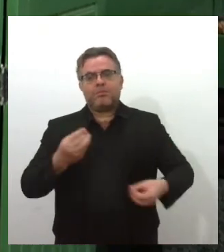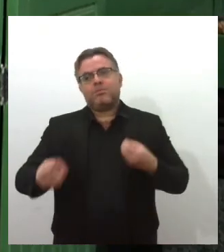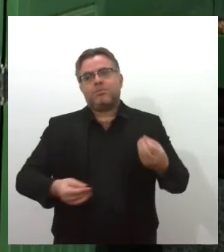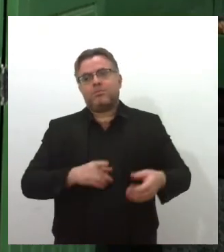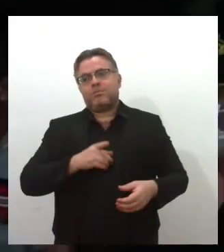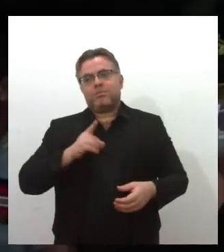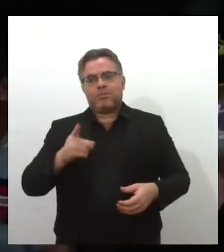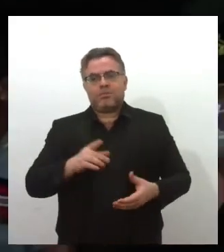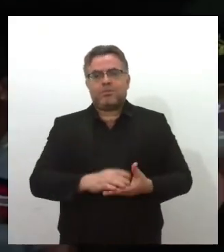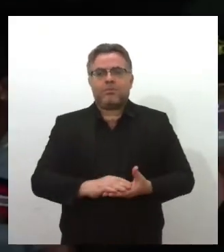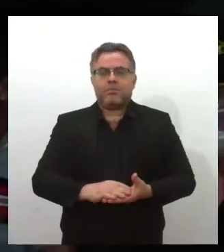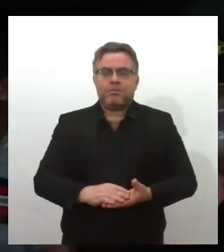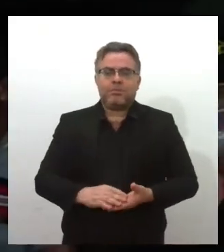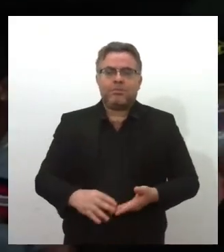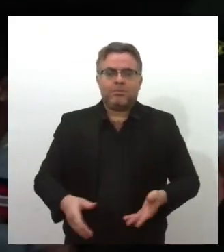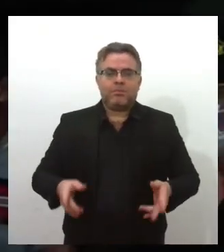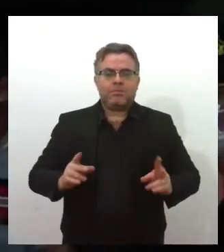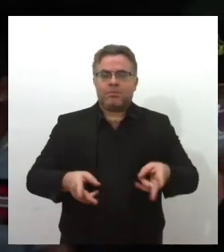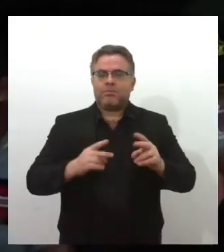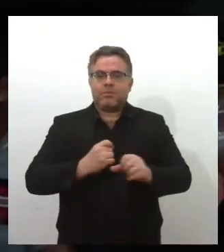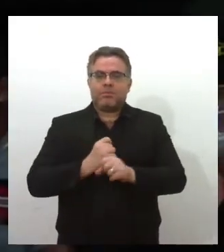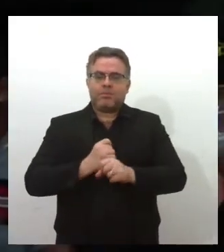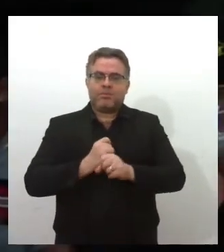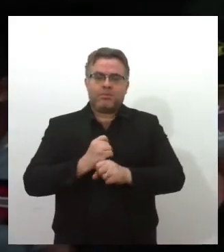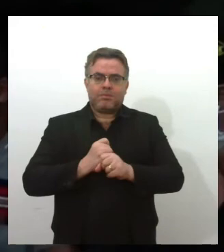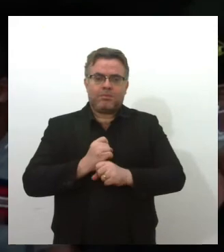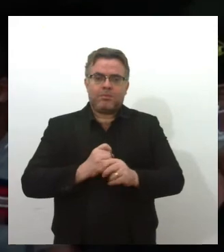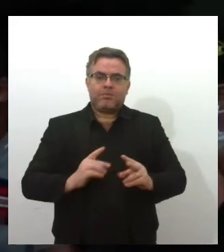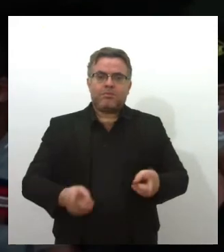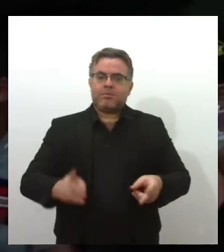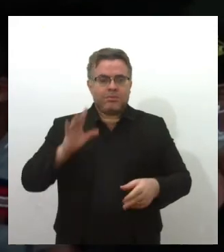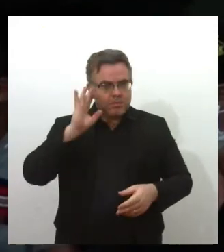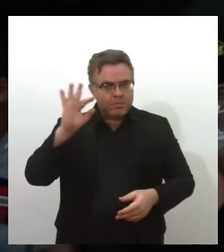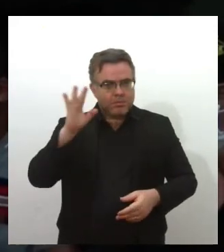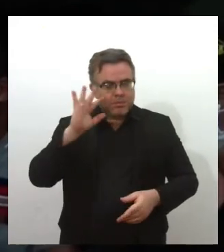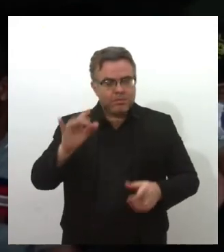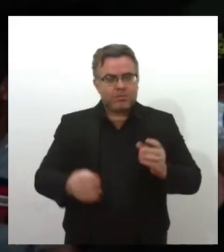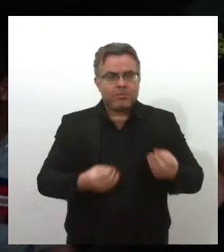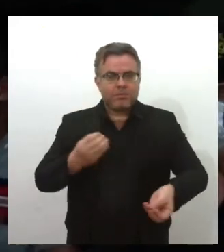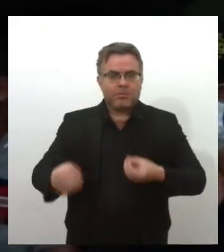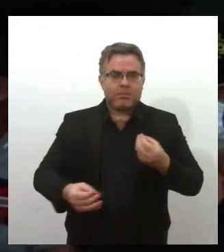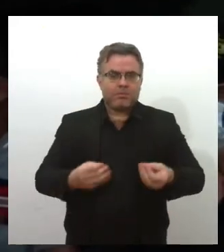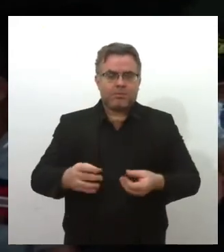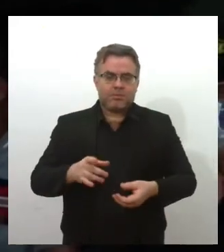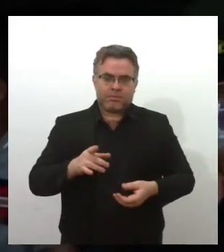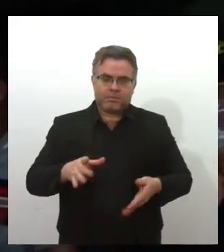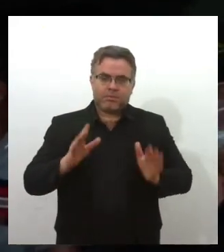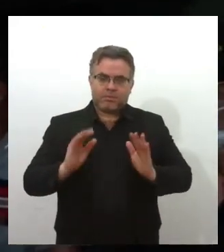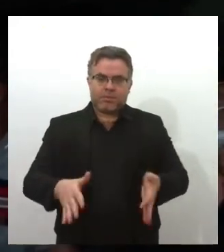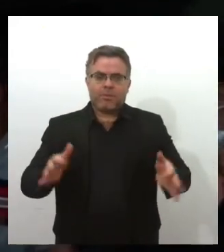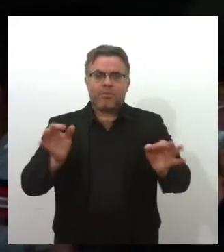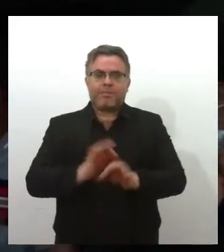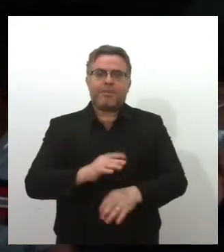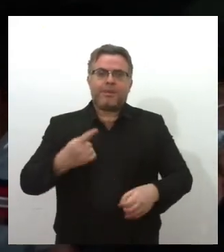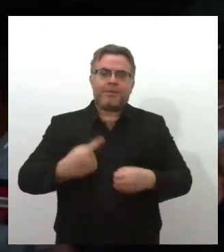população de Areia Branca. Há muitos e muitos anos sonhava com essa obra aqui na nossa